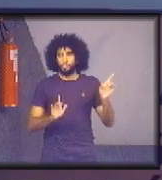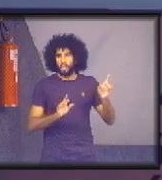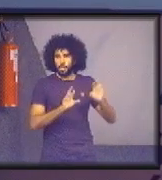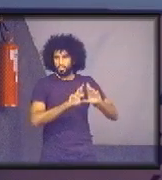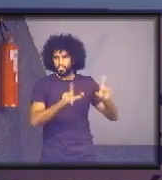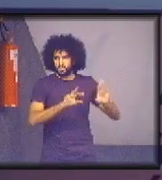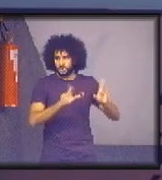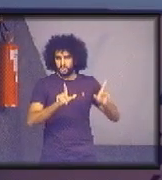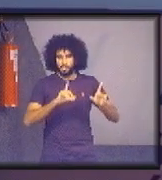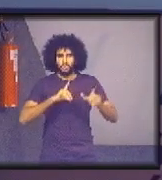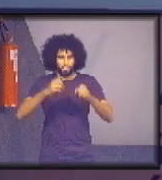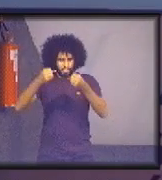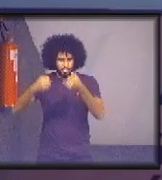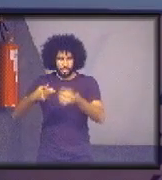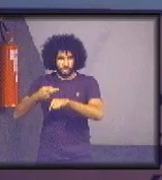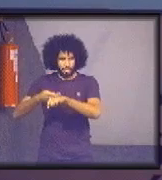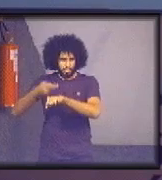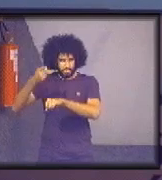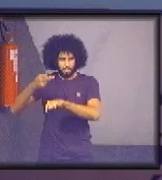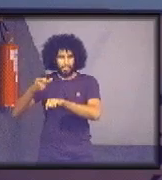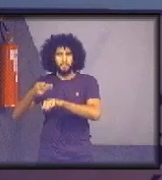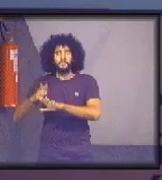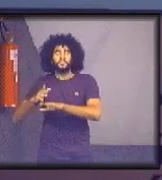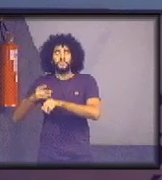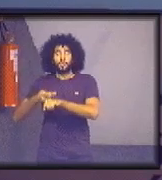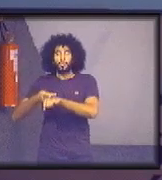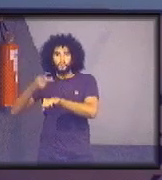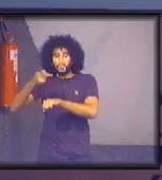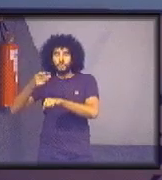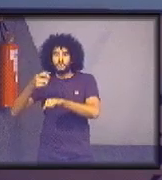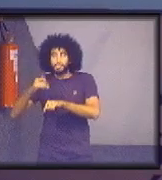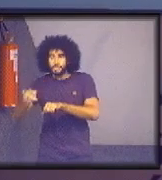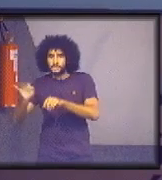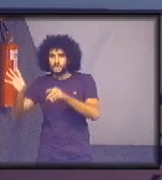falando de prêmio. Para fins do prêmio, se você anexar